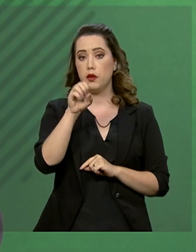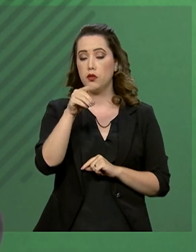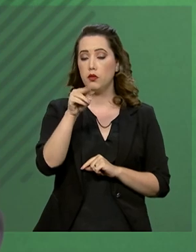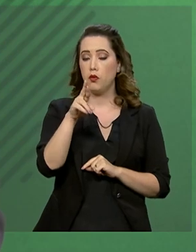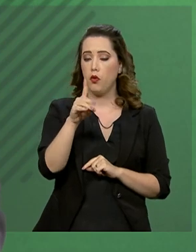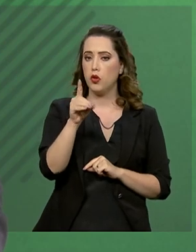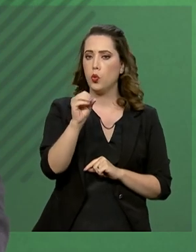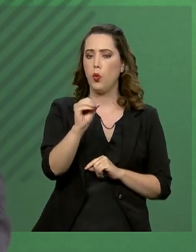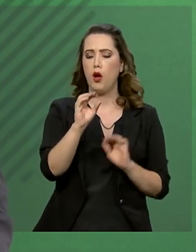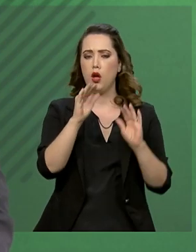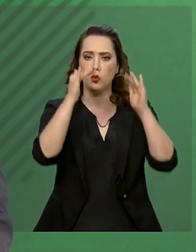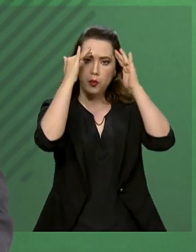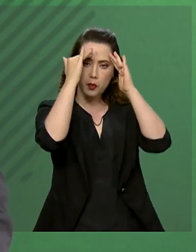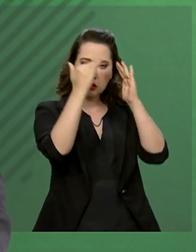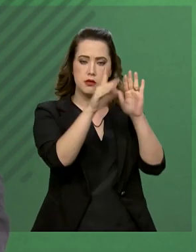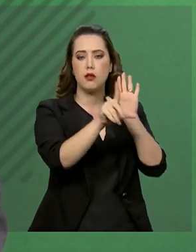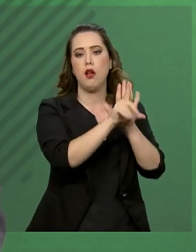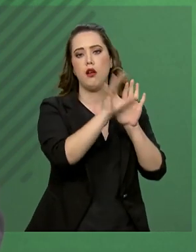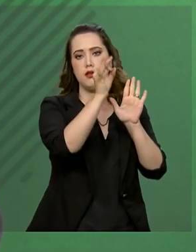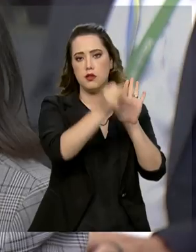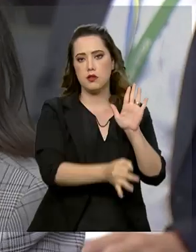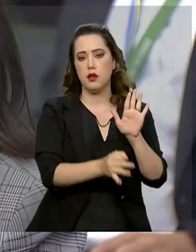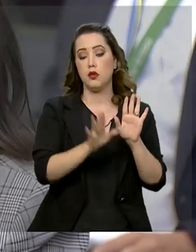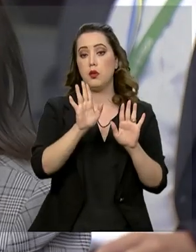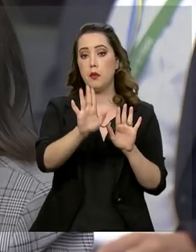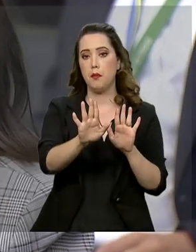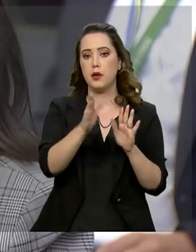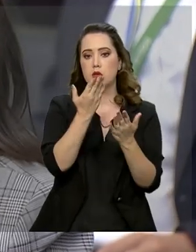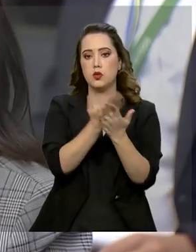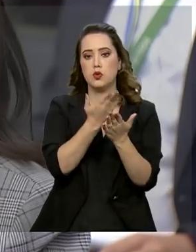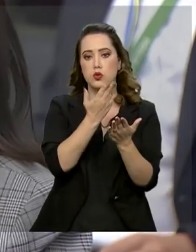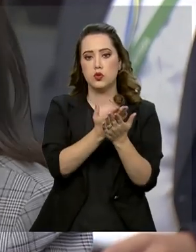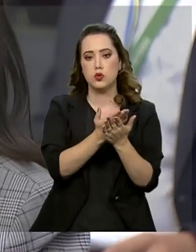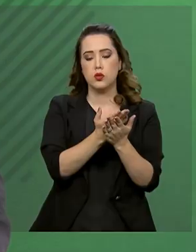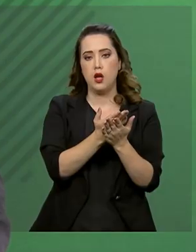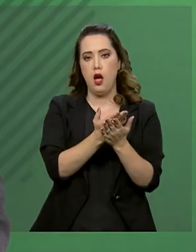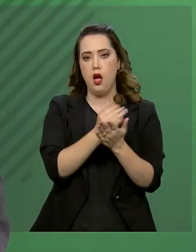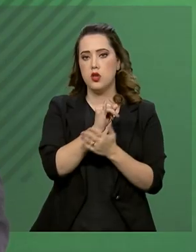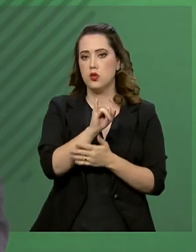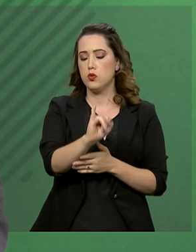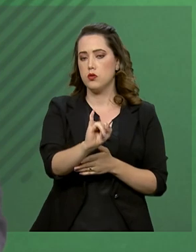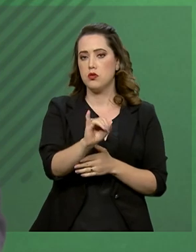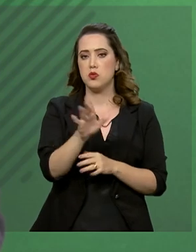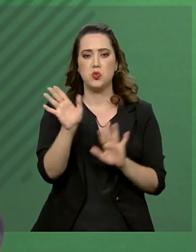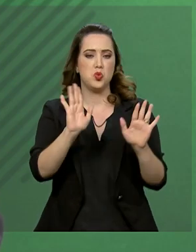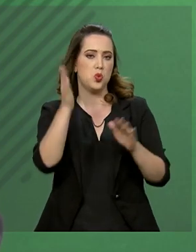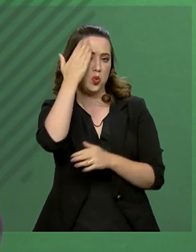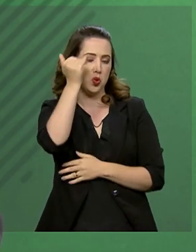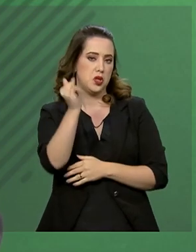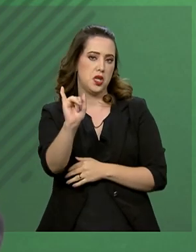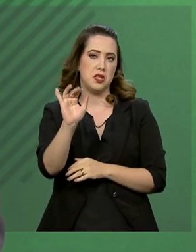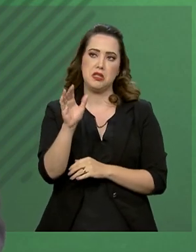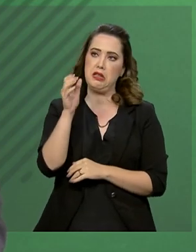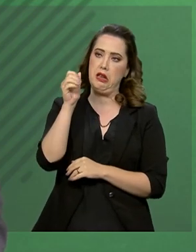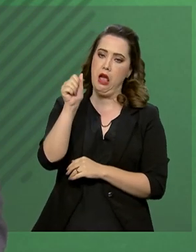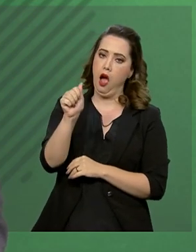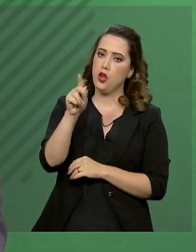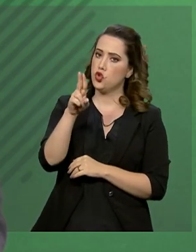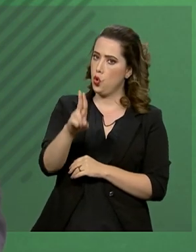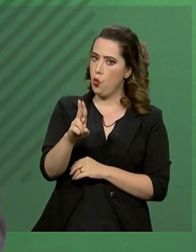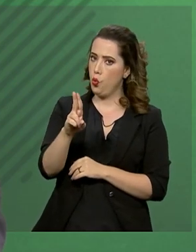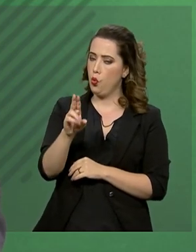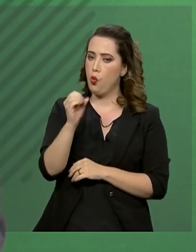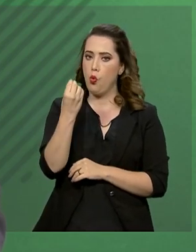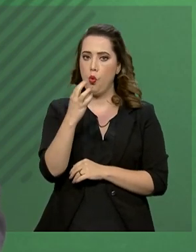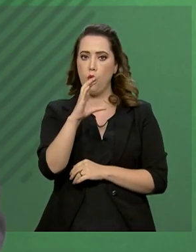legalmente permitido. Mas isso foi analisado Não tenho conhecimento se está sendo preparado por parte da AGU ou mesmo